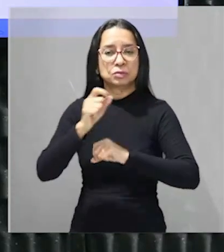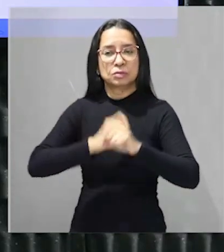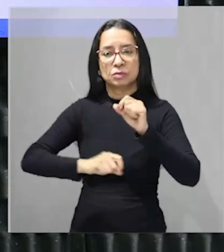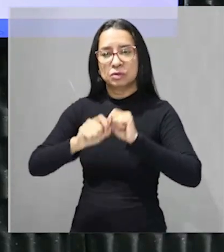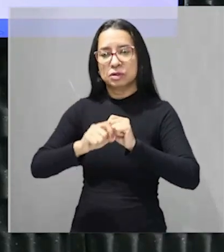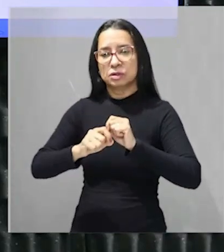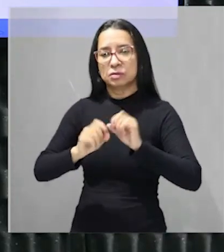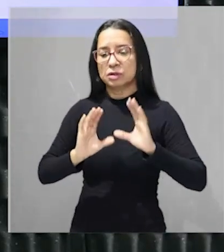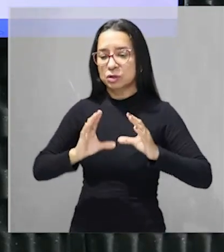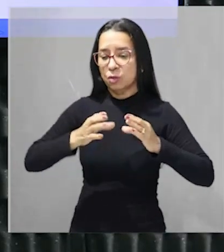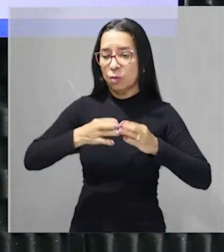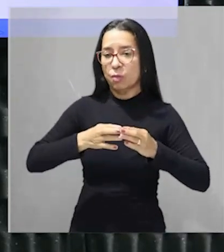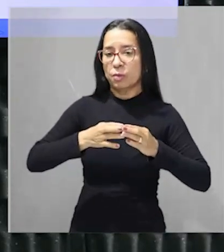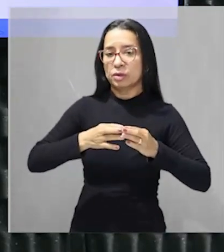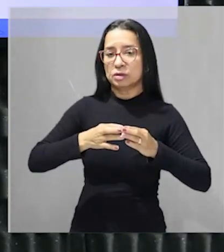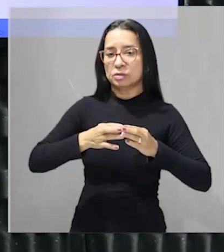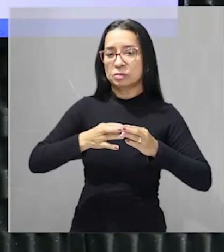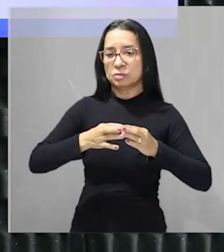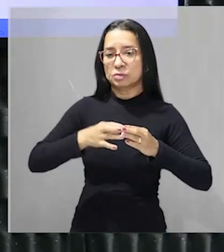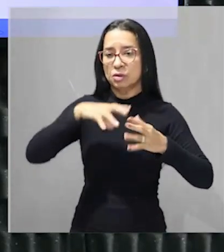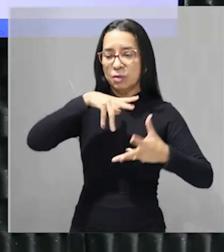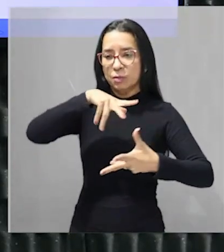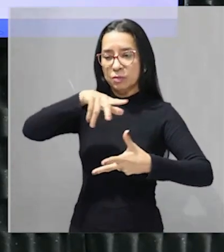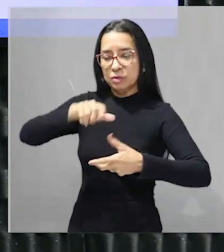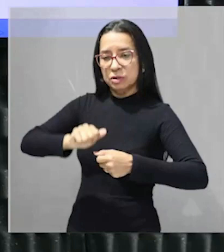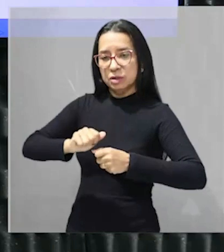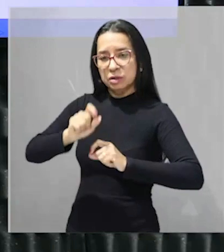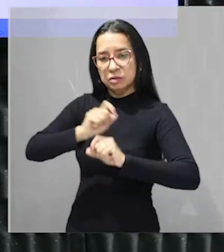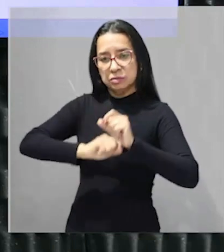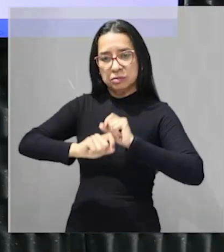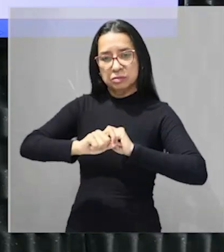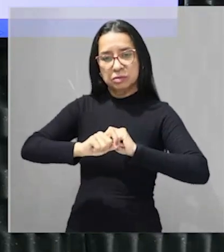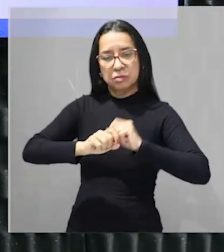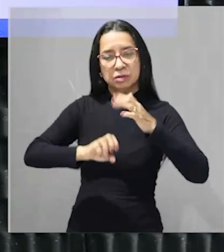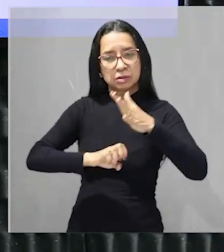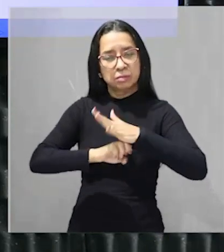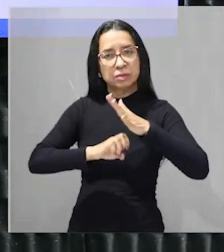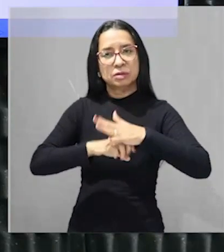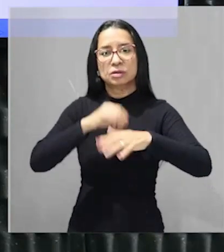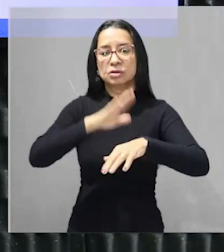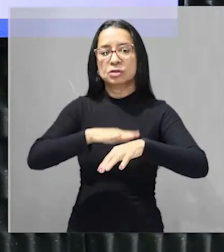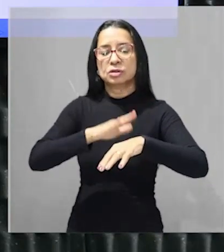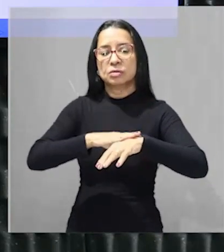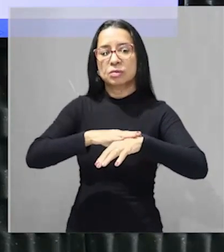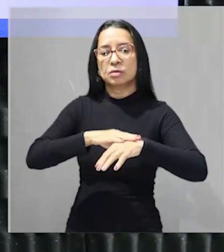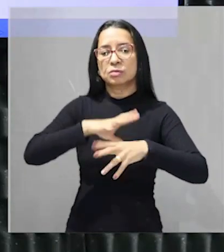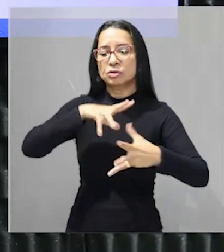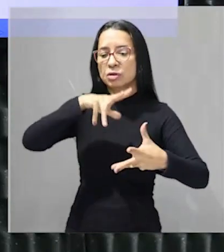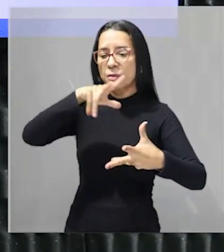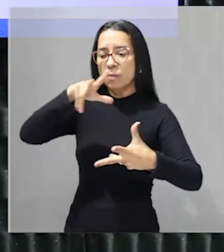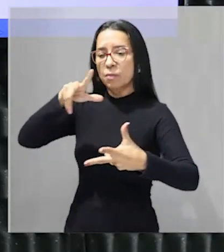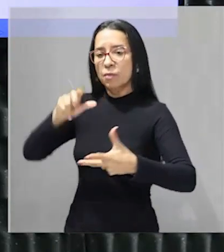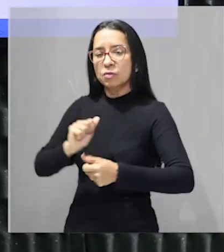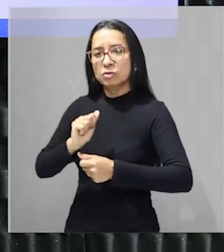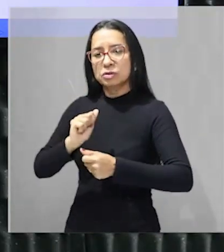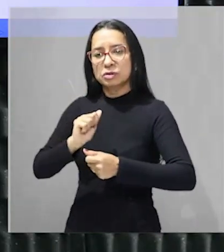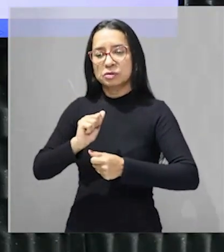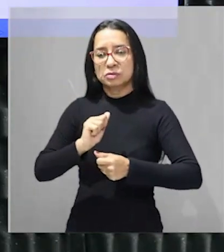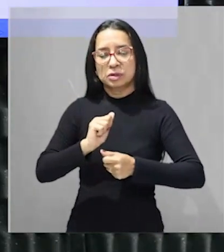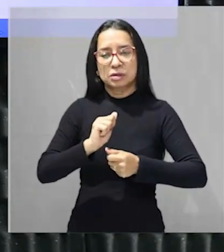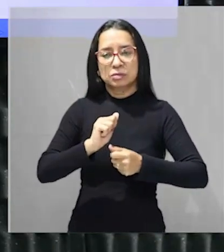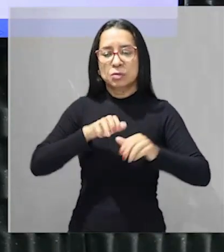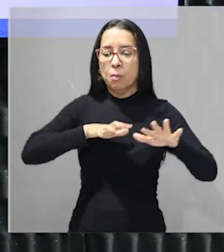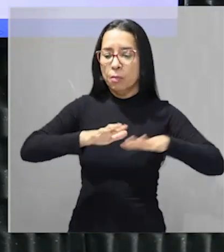transnacionais são as empresas que nós chamamos popularmente de multinacionais mas são empresas aí galera de nível global que vão se movimentar pelo